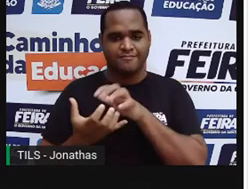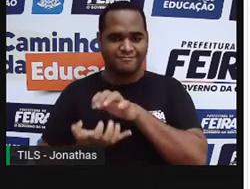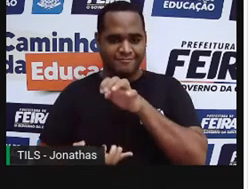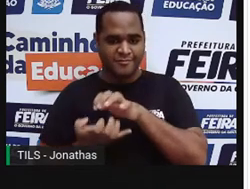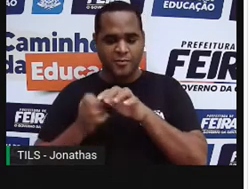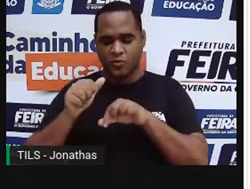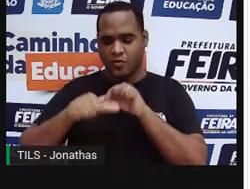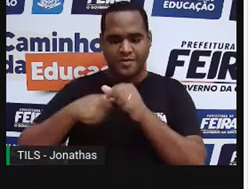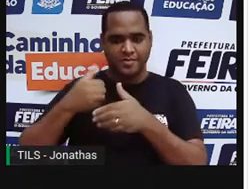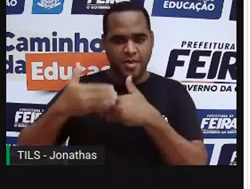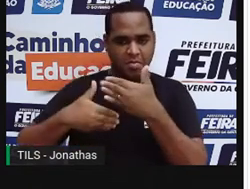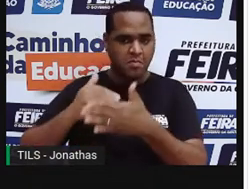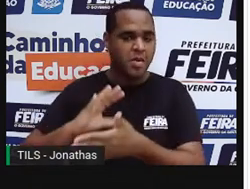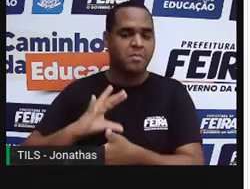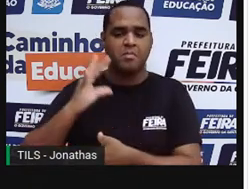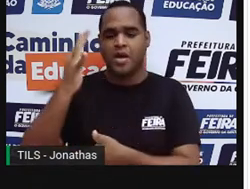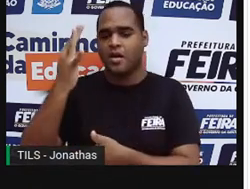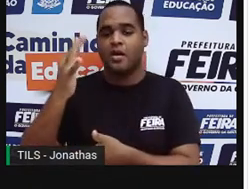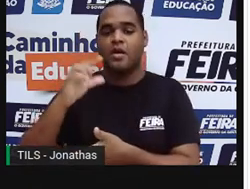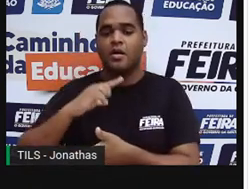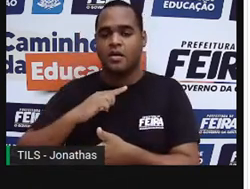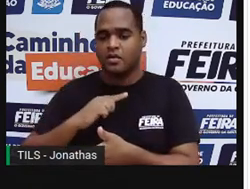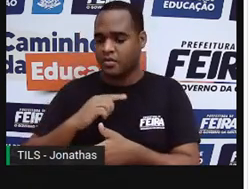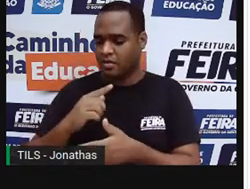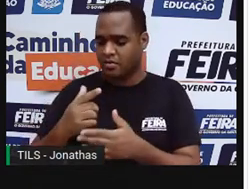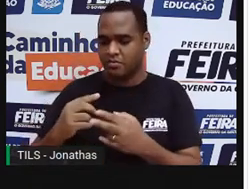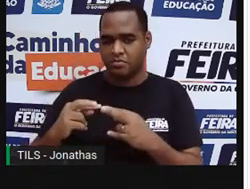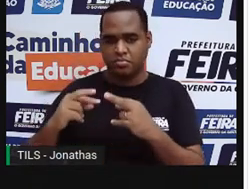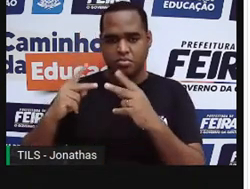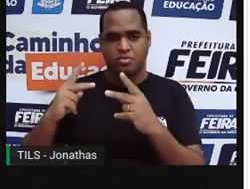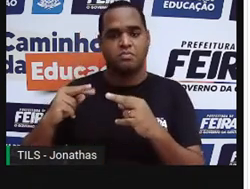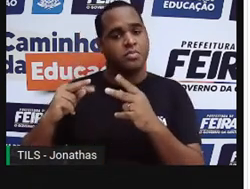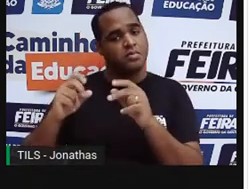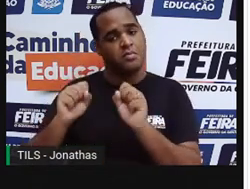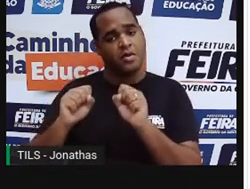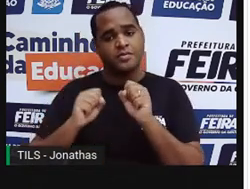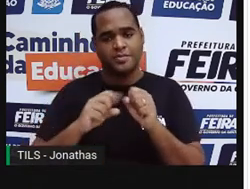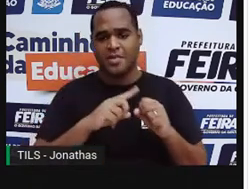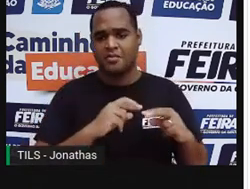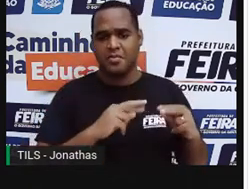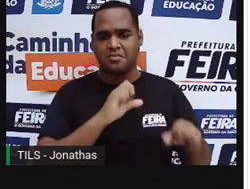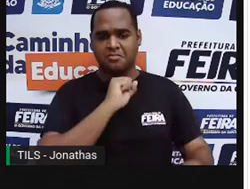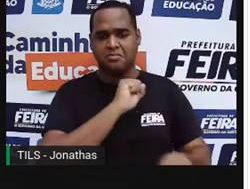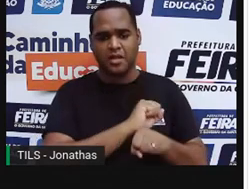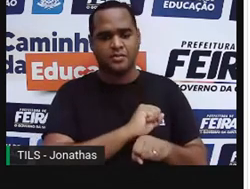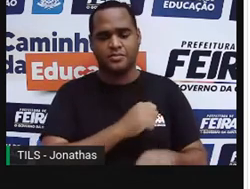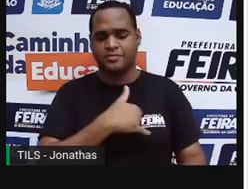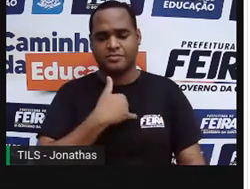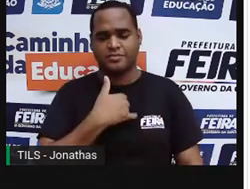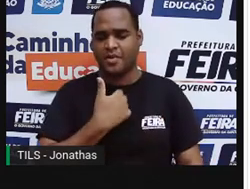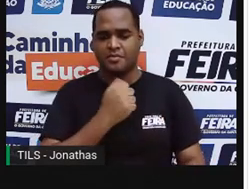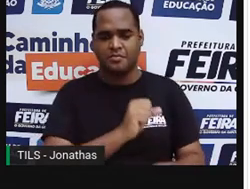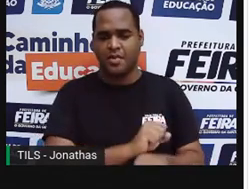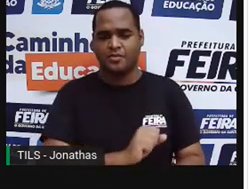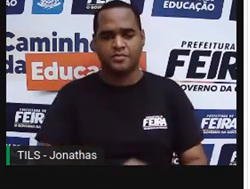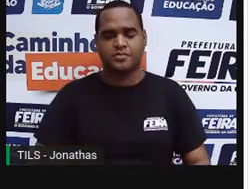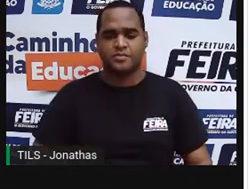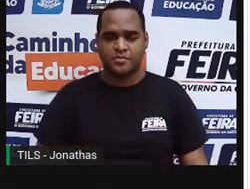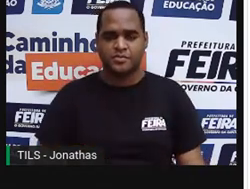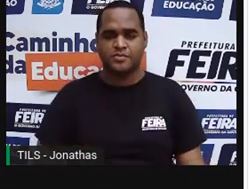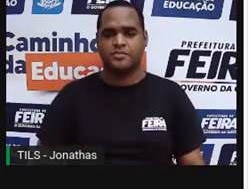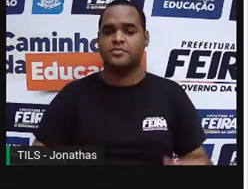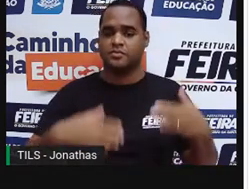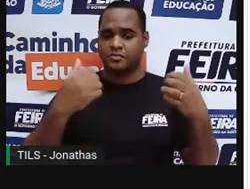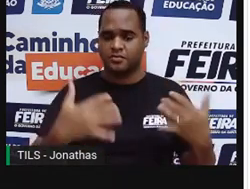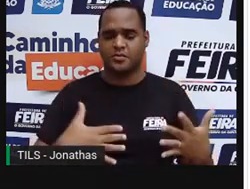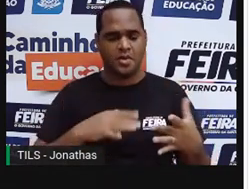talvez o número do calçado aumente, mas chega uma idade que para de aumentar, não verdade? Então, não